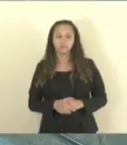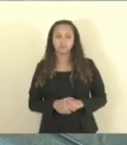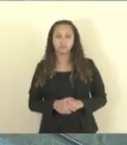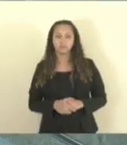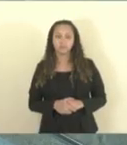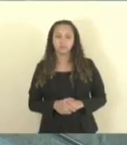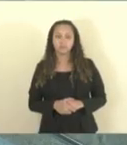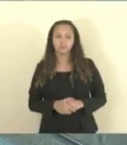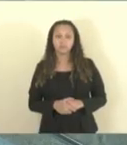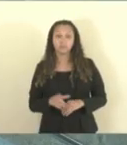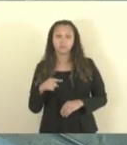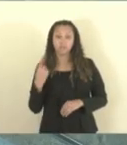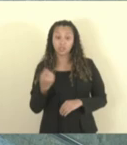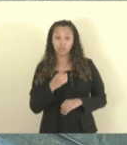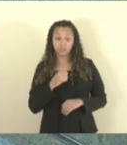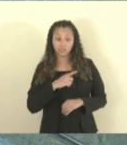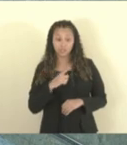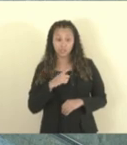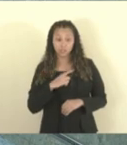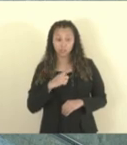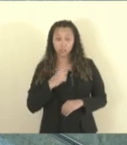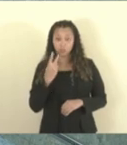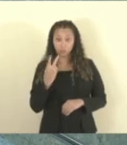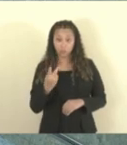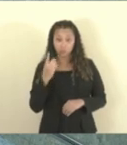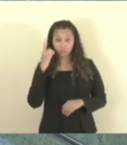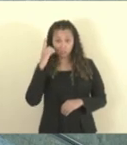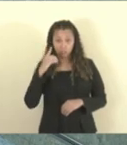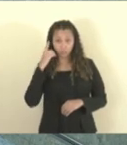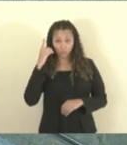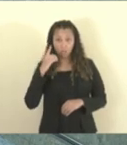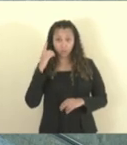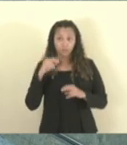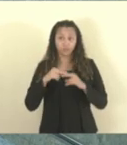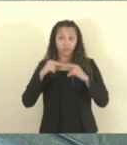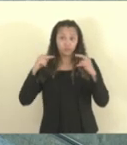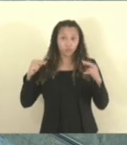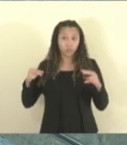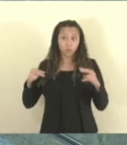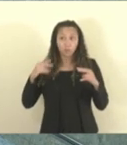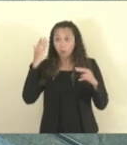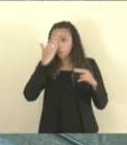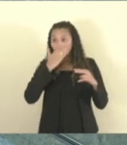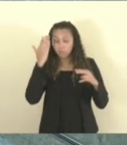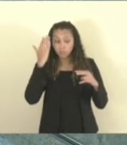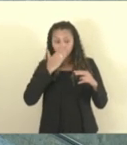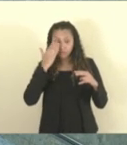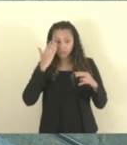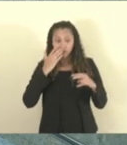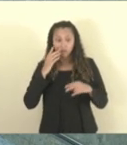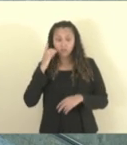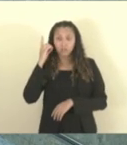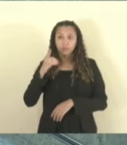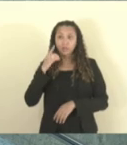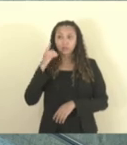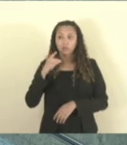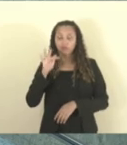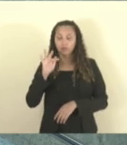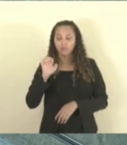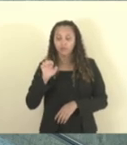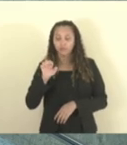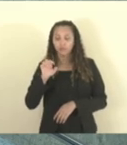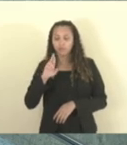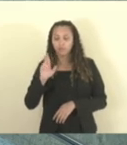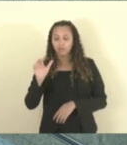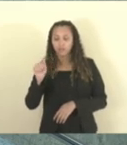Nós temos aqui também dois deputados de forma virtual, que eu não estou vendo, que é o deputado Teodorico Ferraço